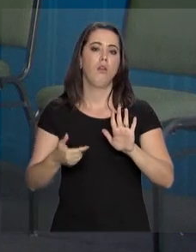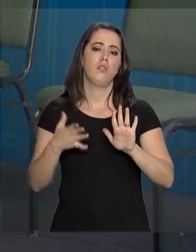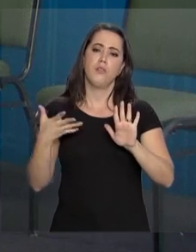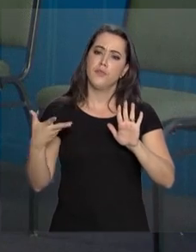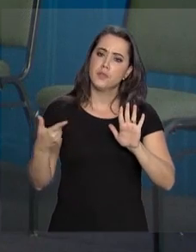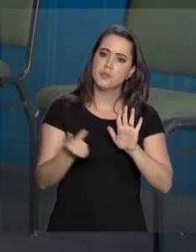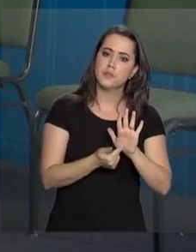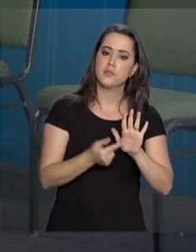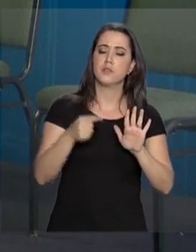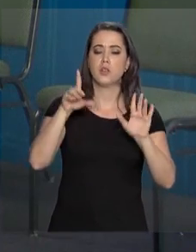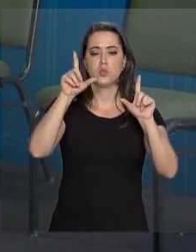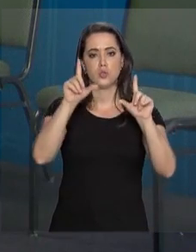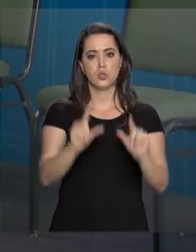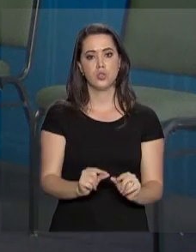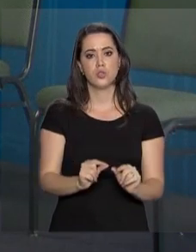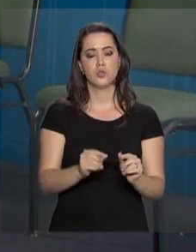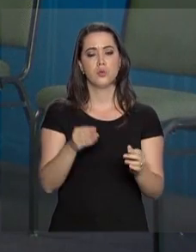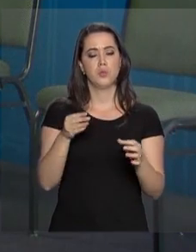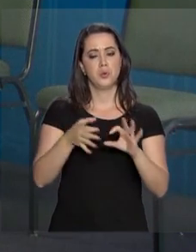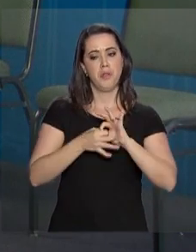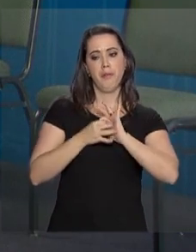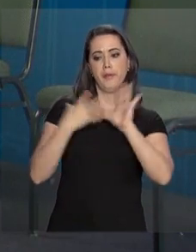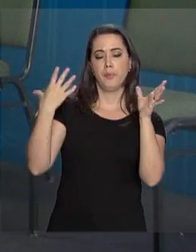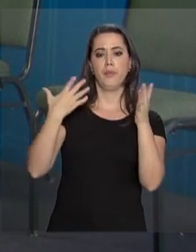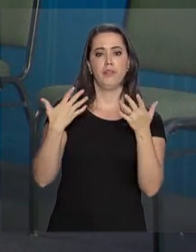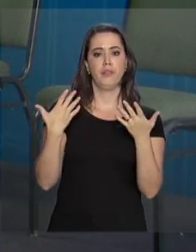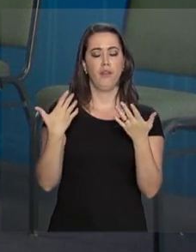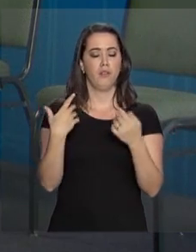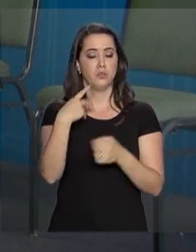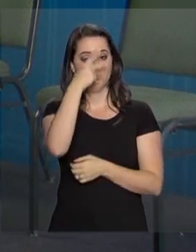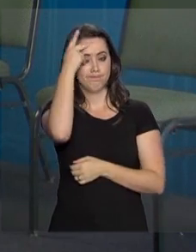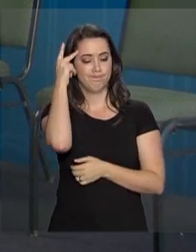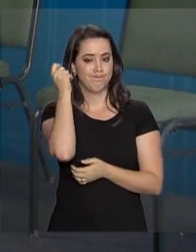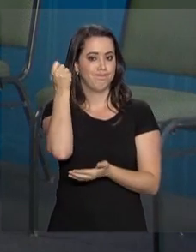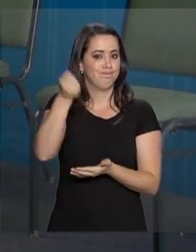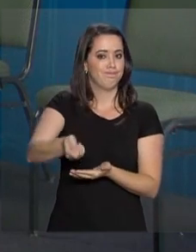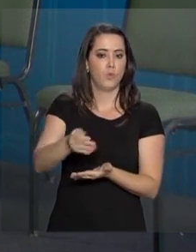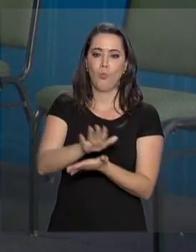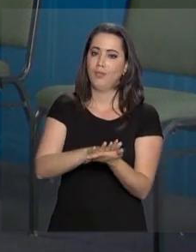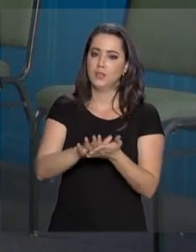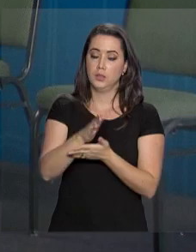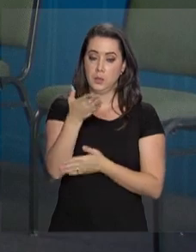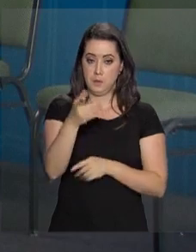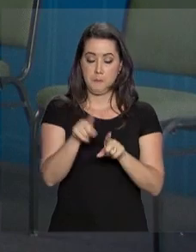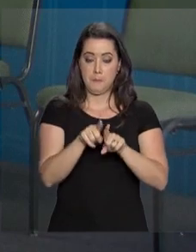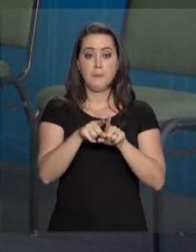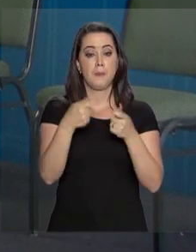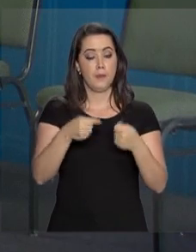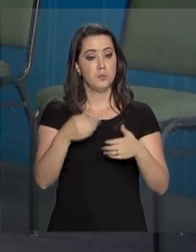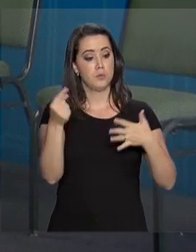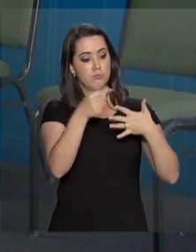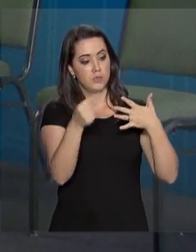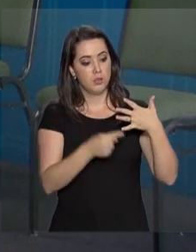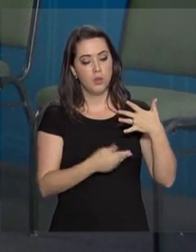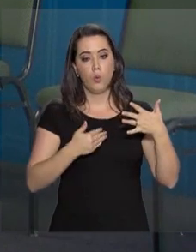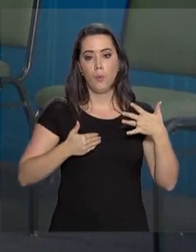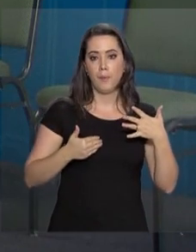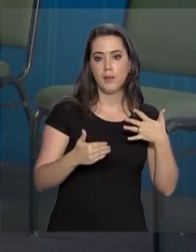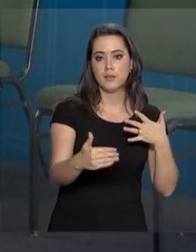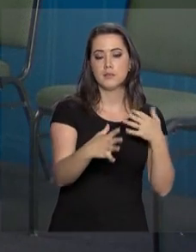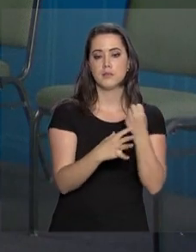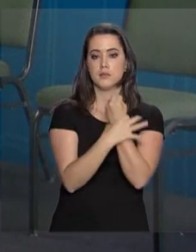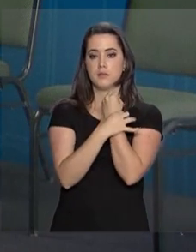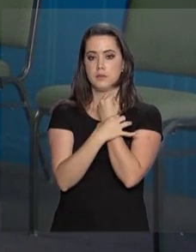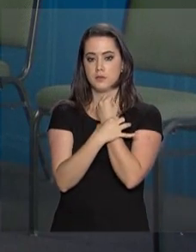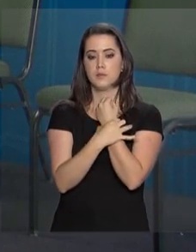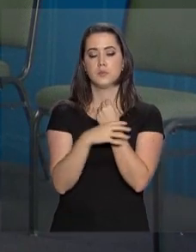que diminuam a impunidade. Moro também citou uma série de ações que pretende implementar no comando da segurança